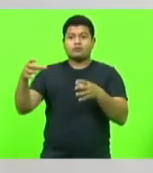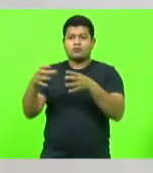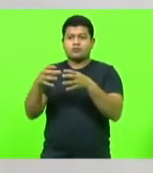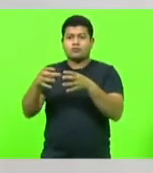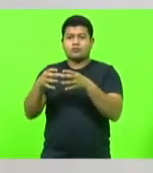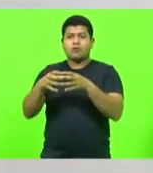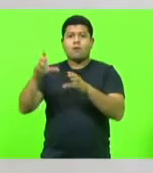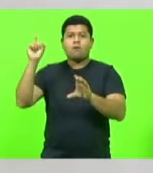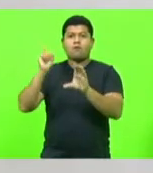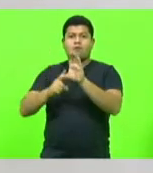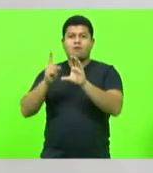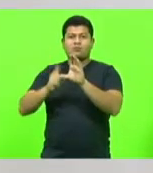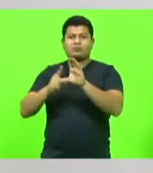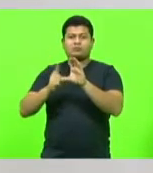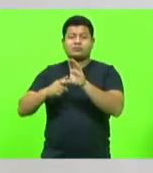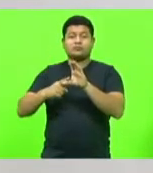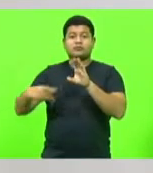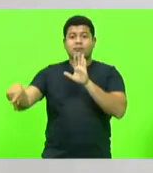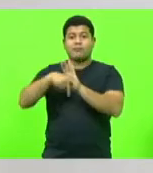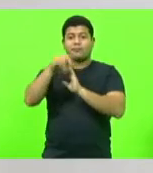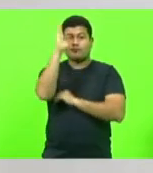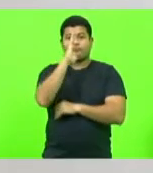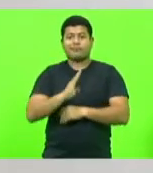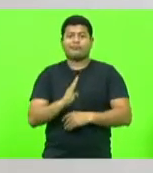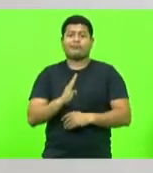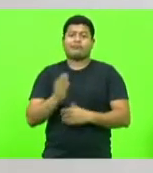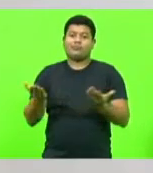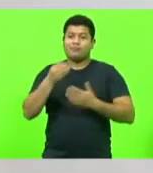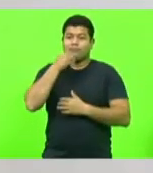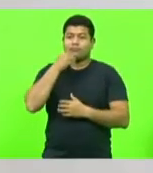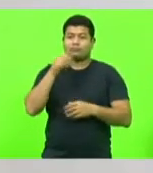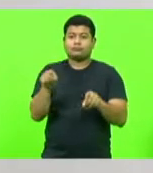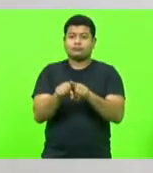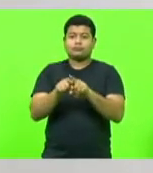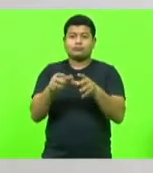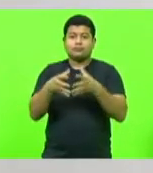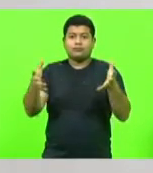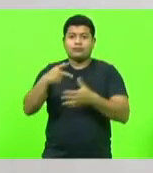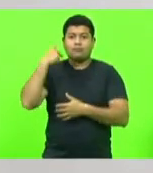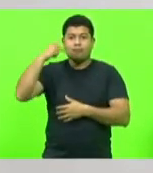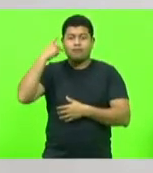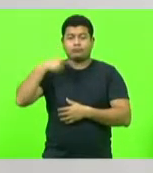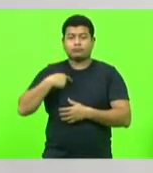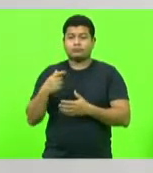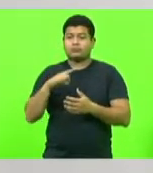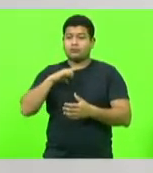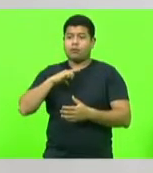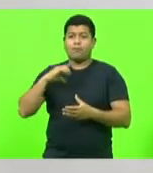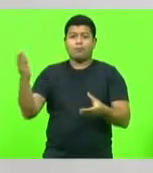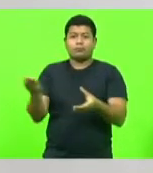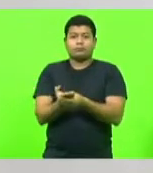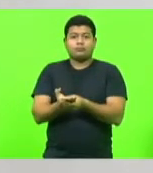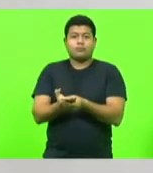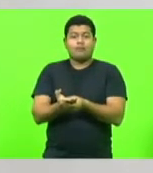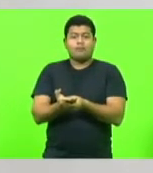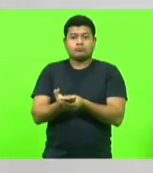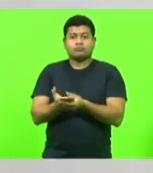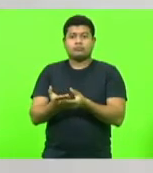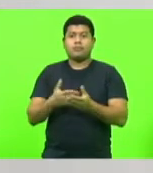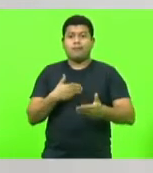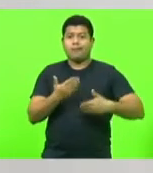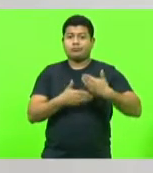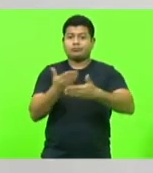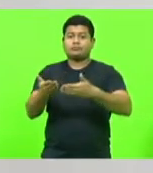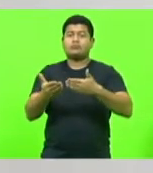Brasil, e isso é óbvio. Além, obviamente, de grande parte dos parlamentares responderam a processos que adquiriram ao longo de sua carreira, por